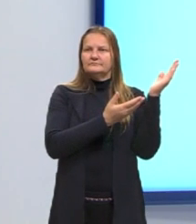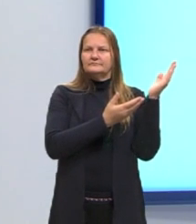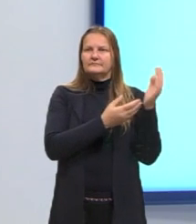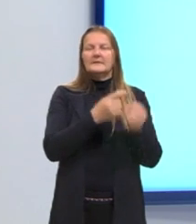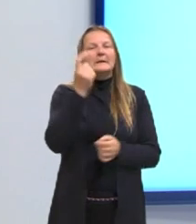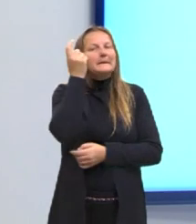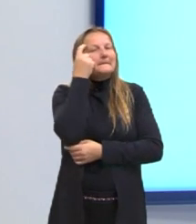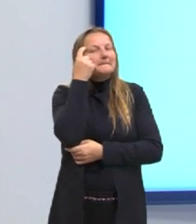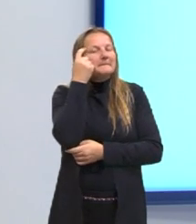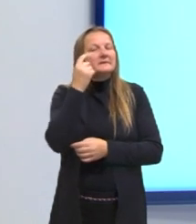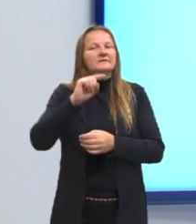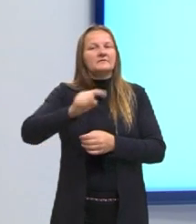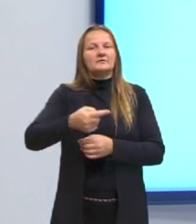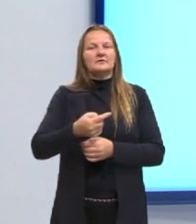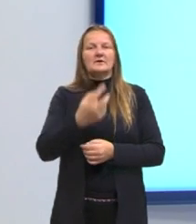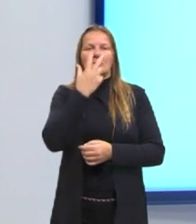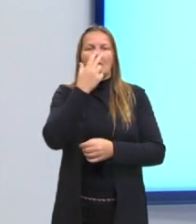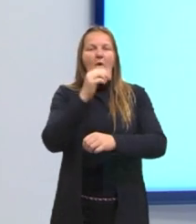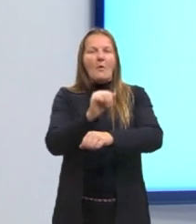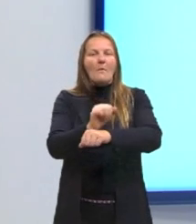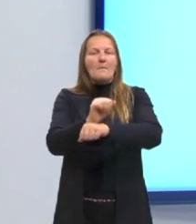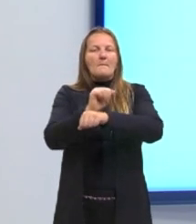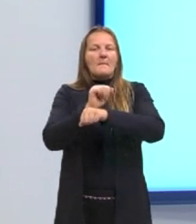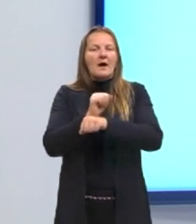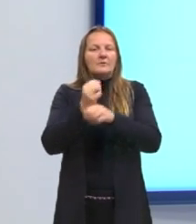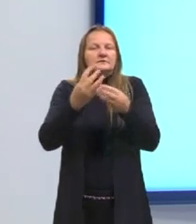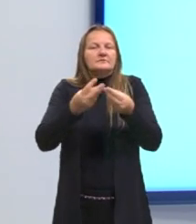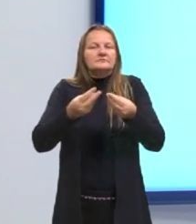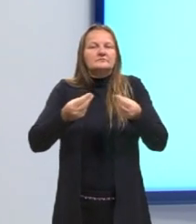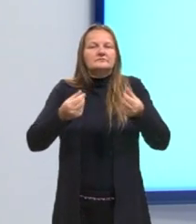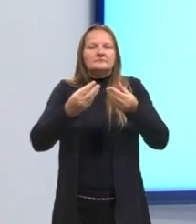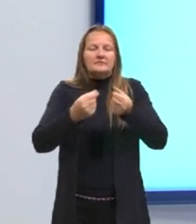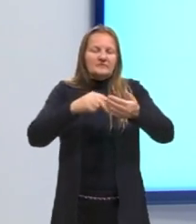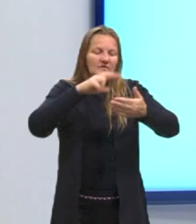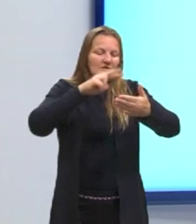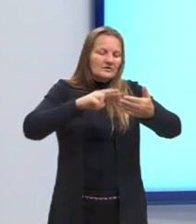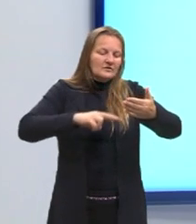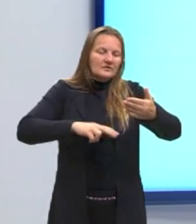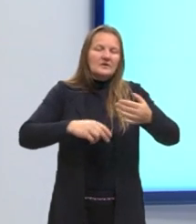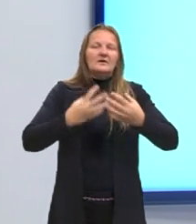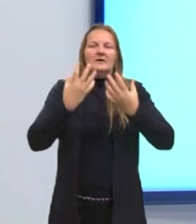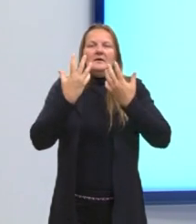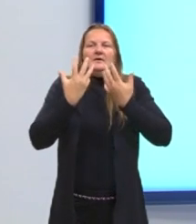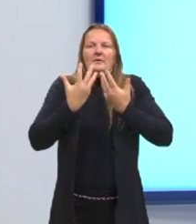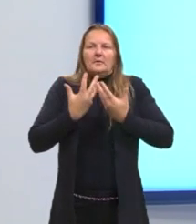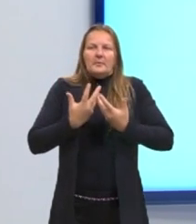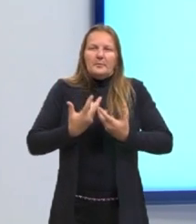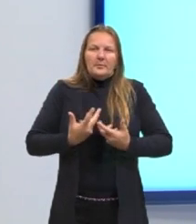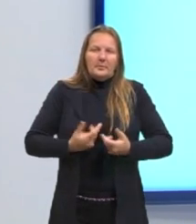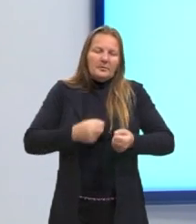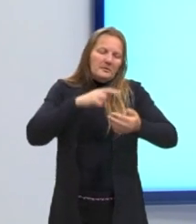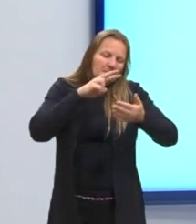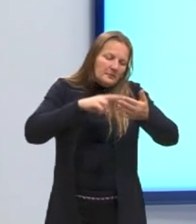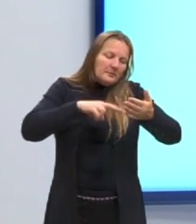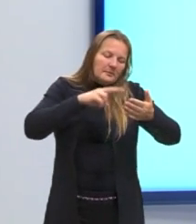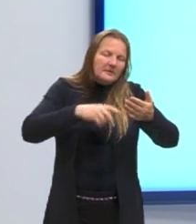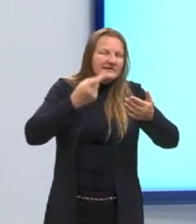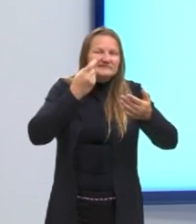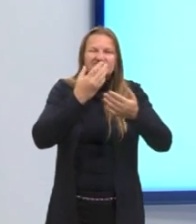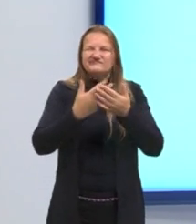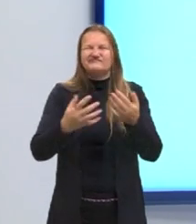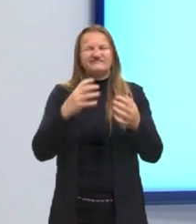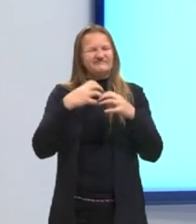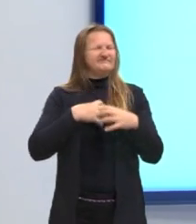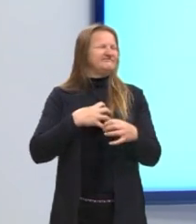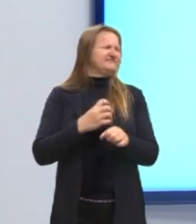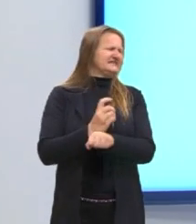na vírgula como uma pausa leve na leitura, para que não haja cansaço e desinteresse do leitor naquilo que